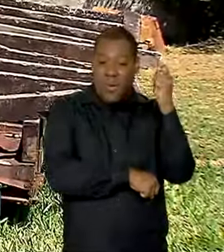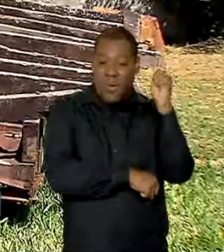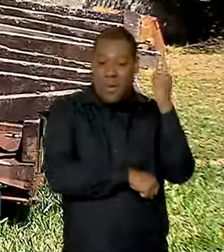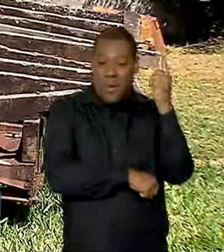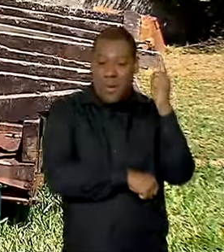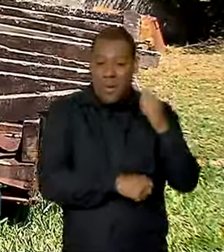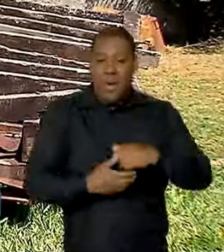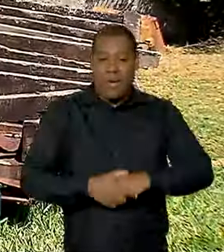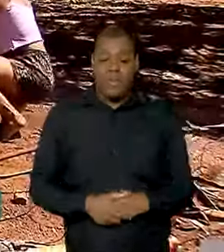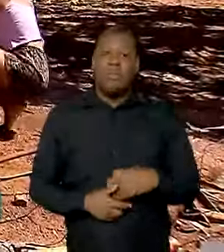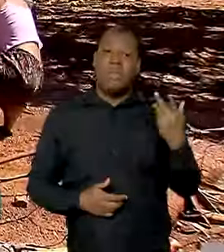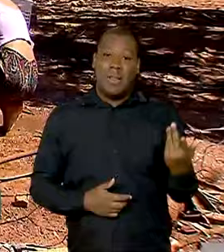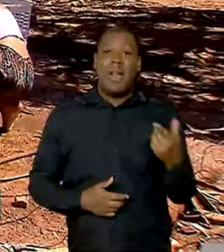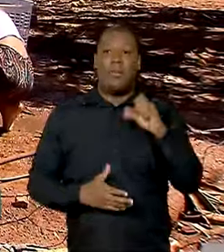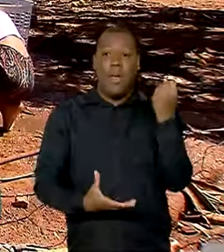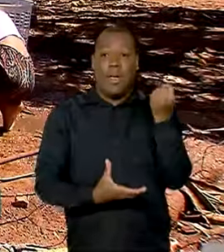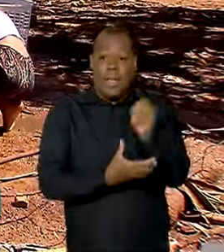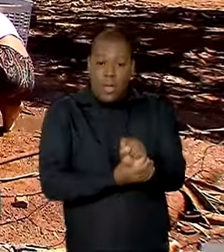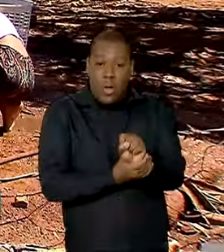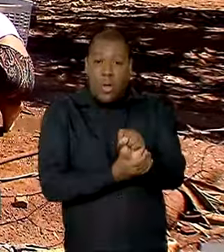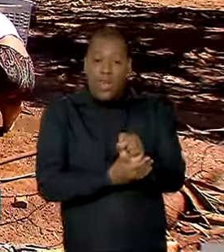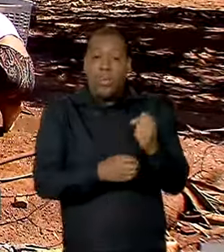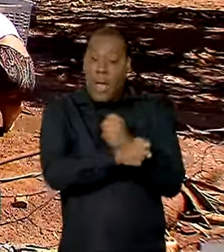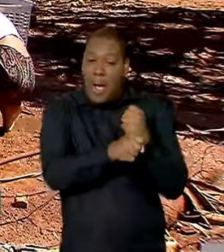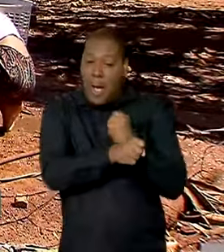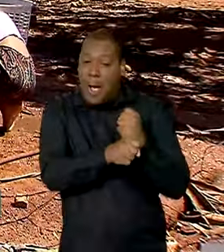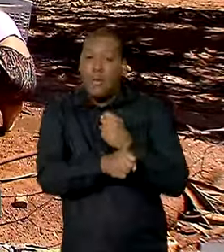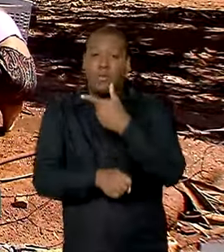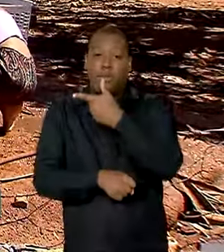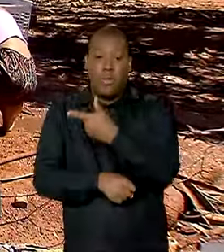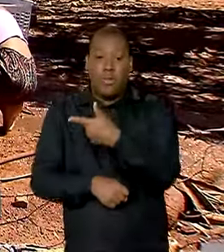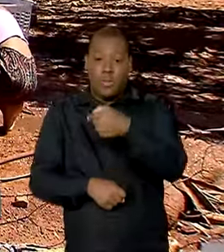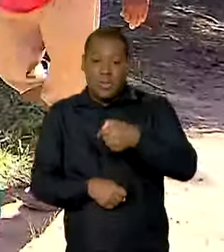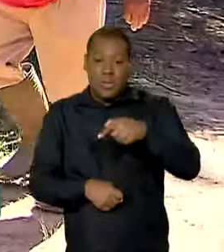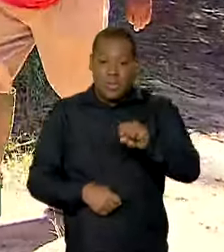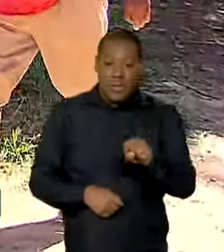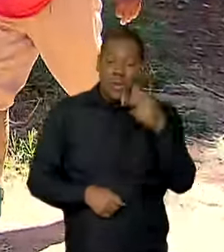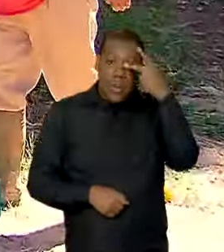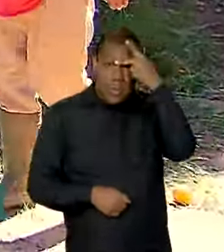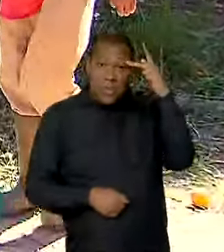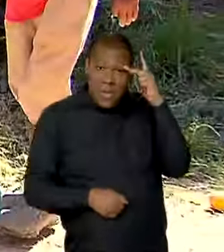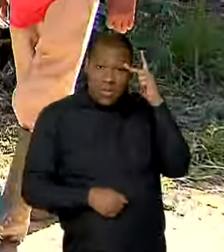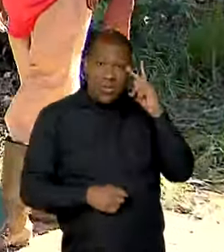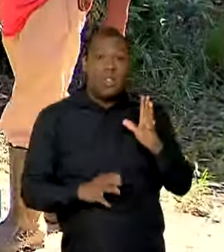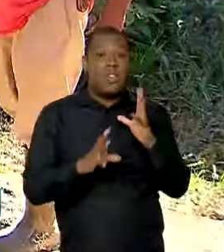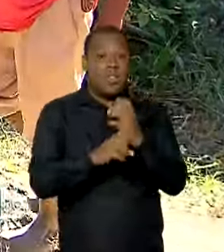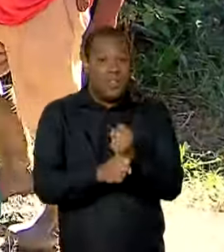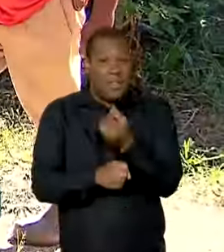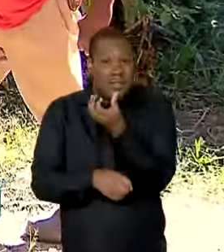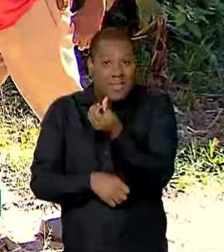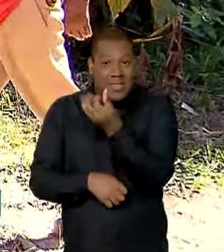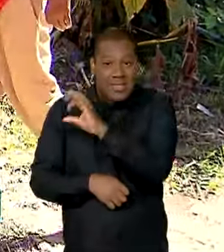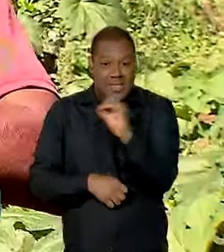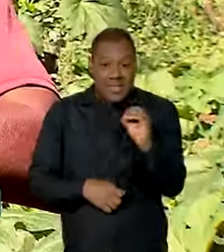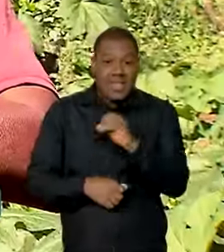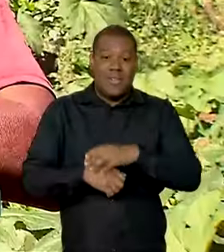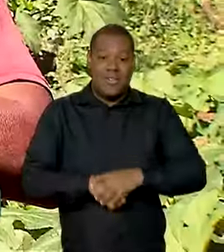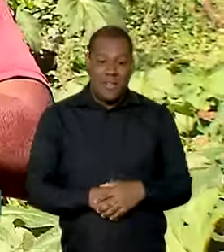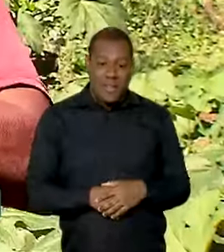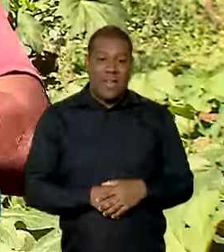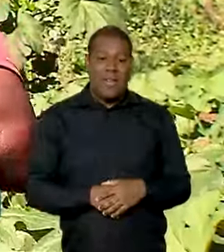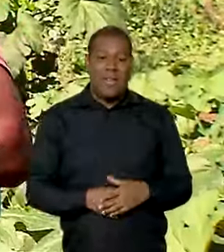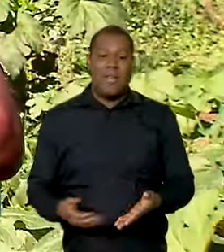tem 278 anos. Aqui moram cerca de 600 pessoas. A grande maioria são parentes.